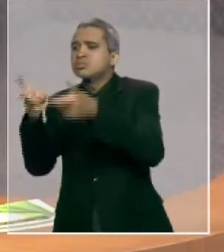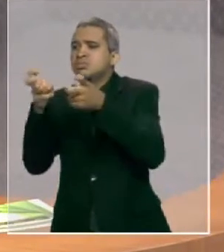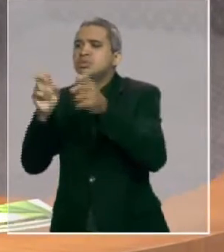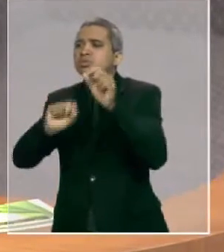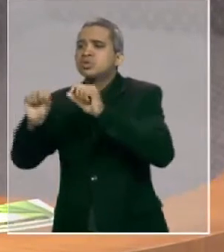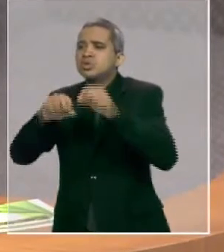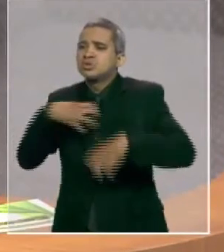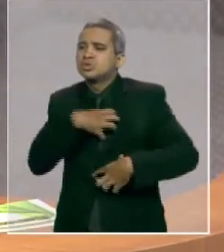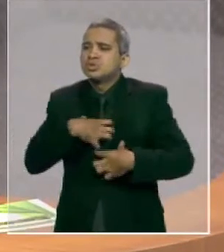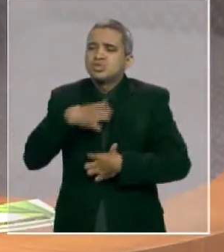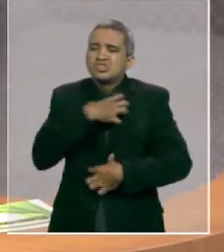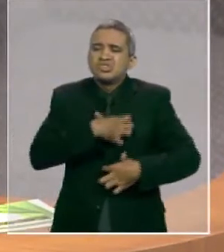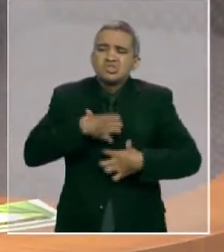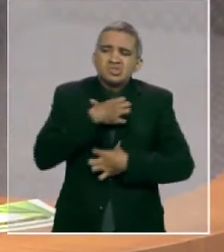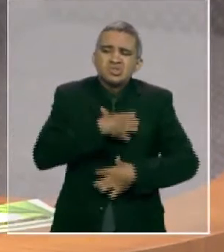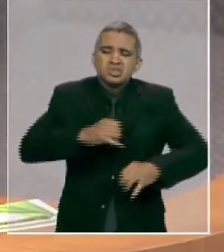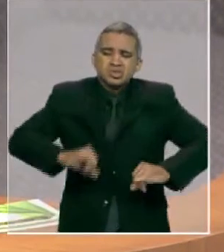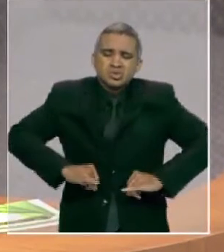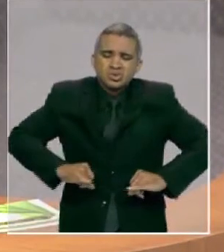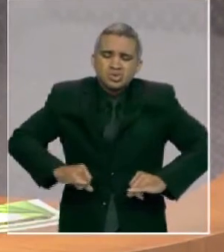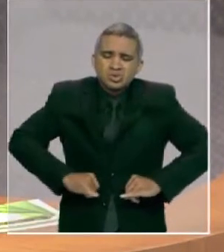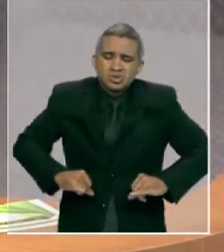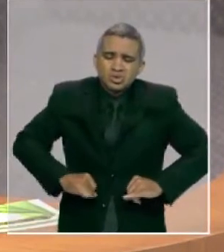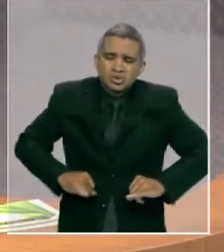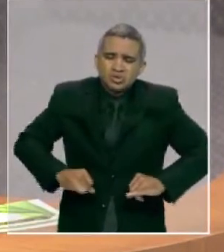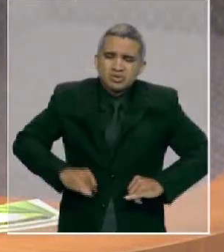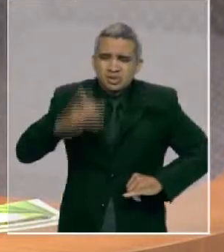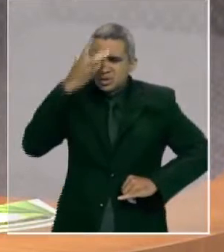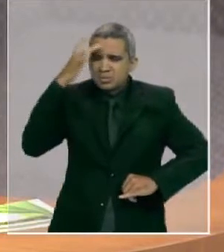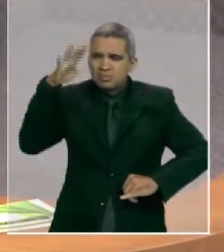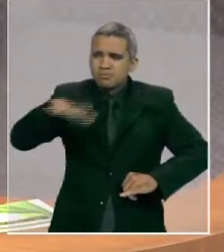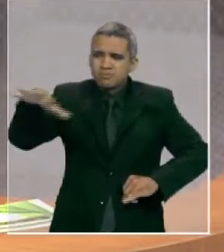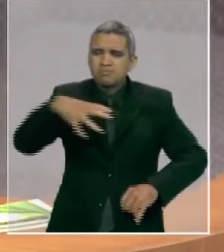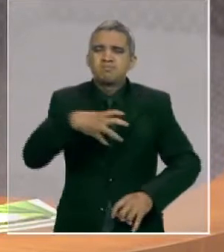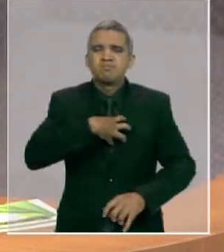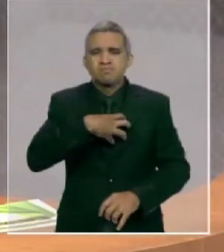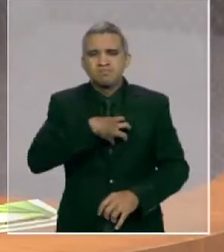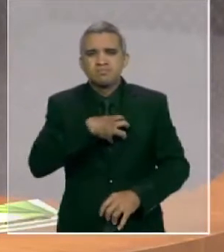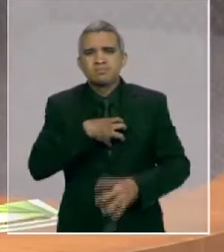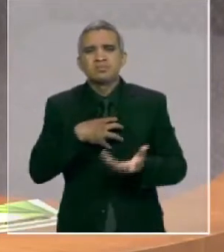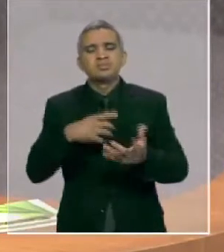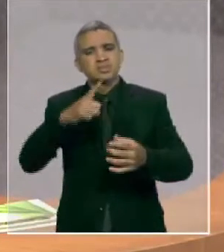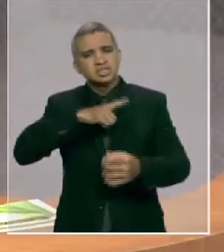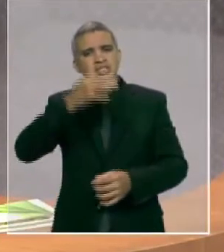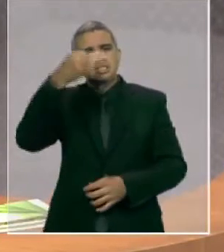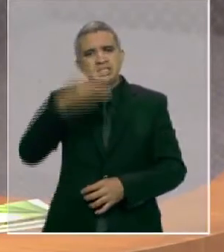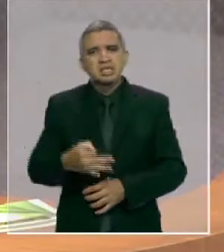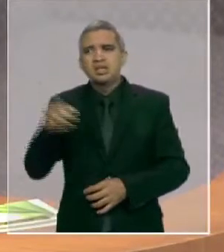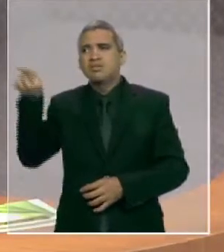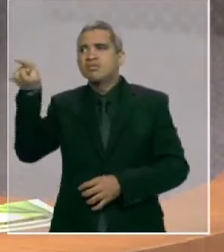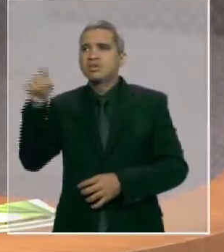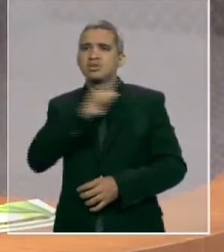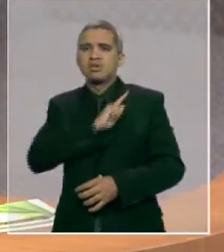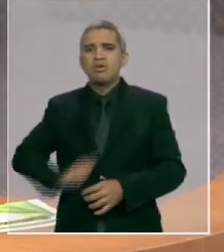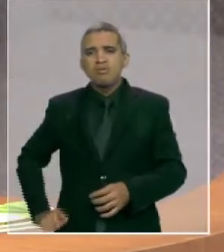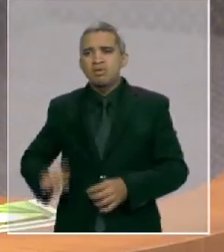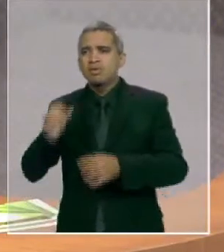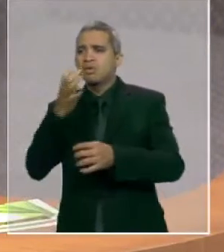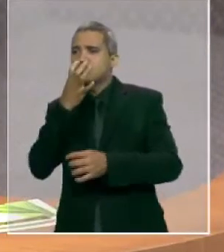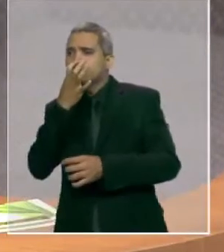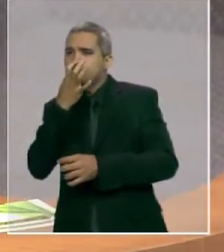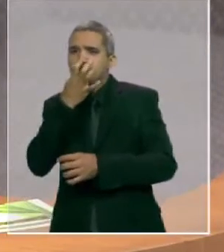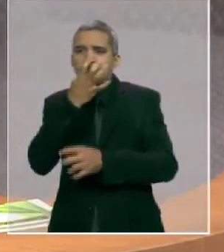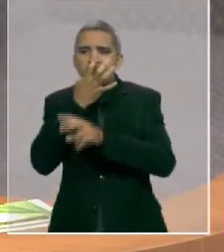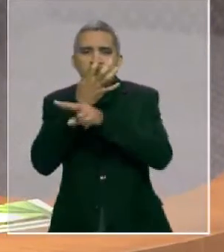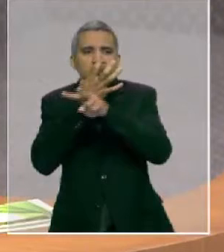nas comunidades Baixadeiras. Temos certeza que, após verificação em loco e a sua compaixão e sensibilidade de homem público, determinará as